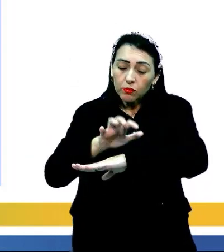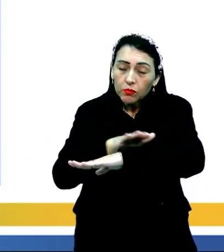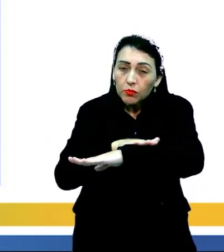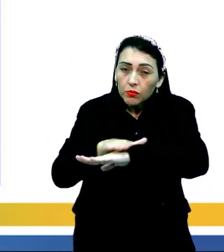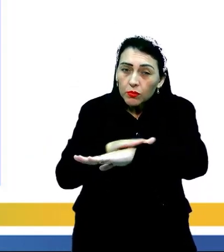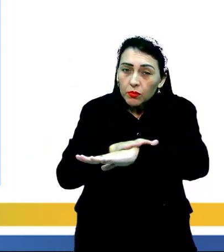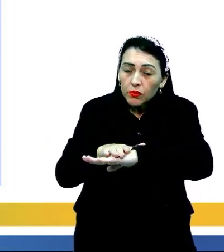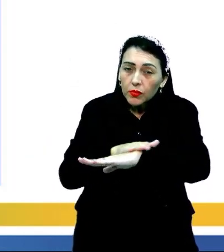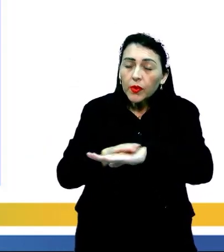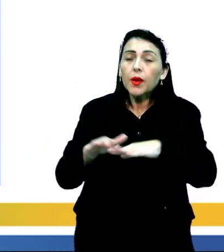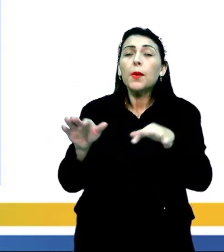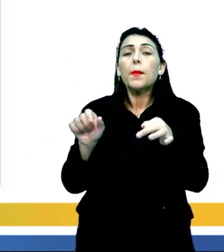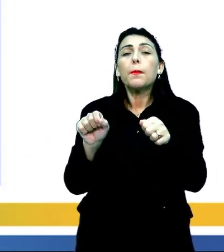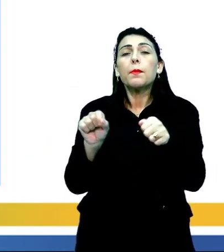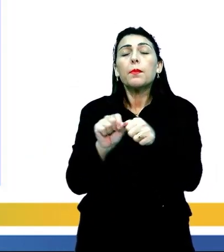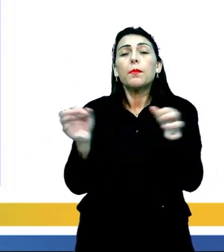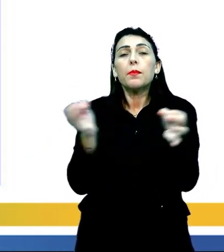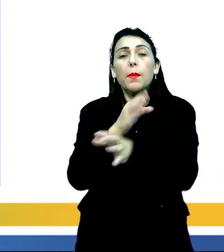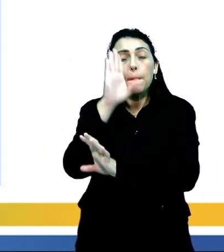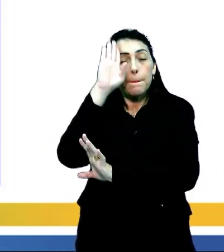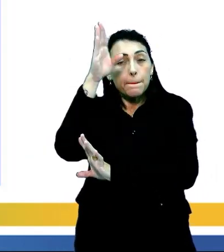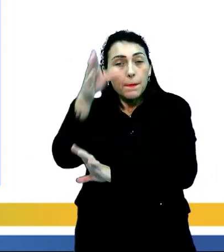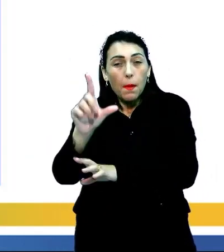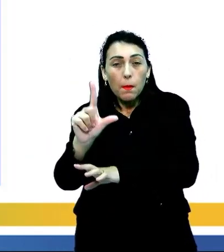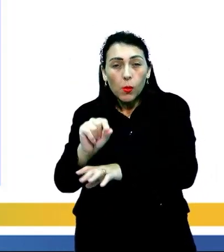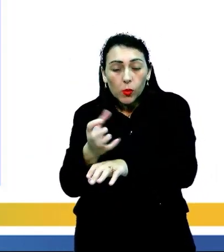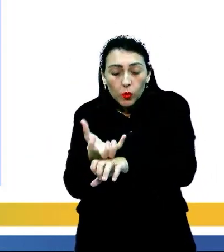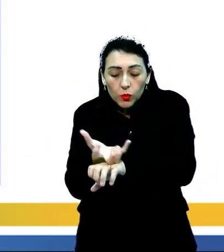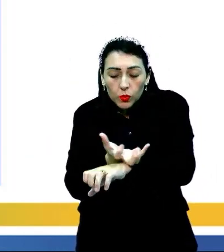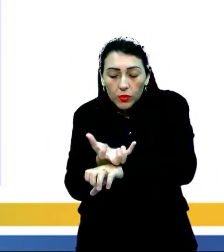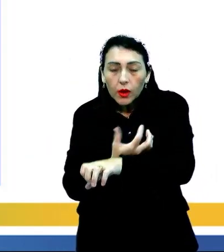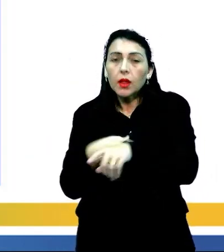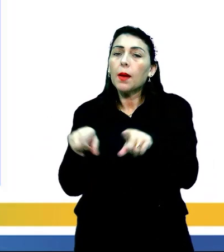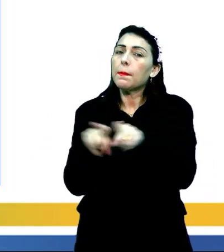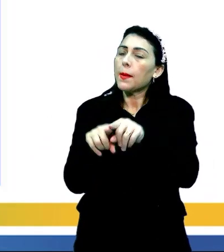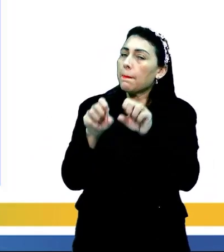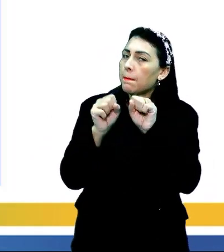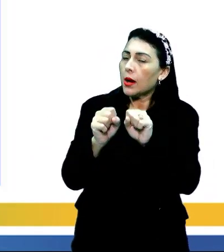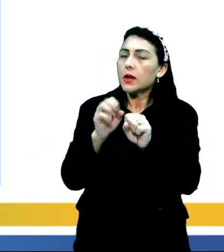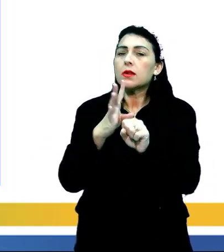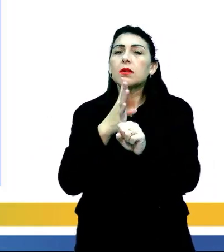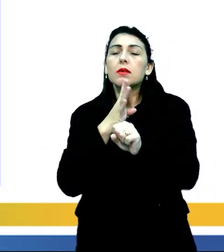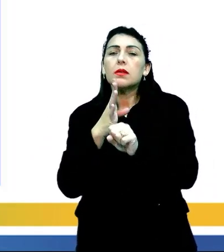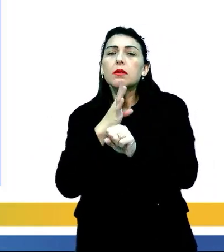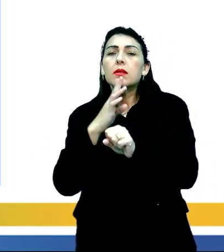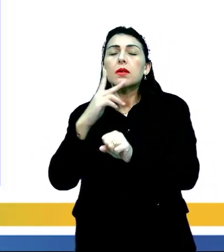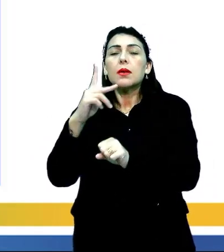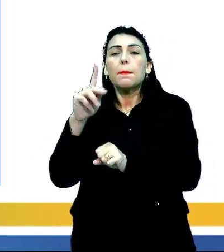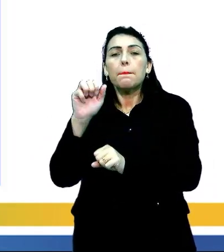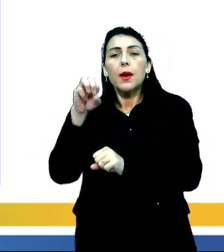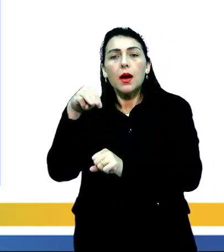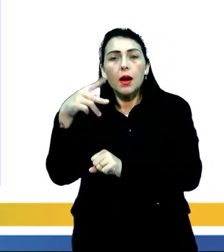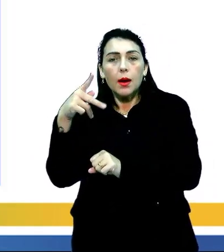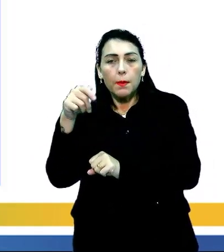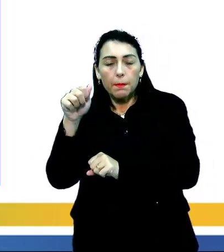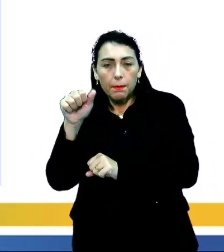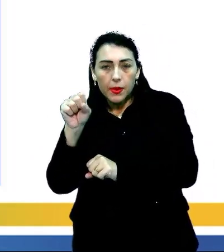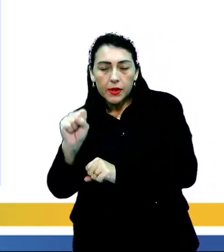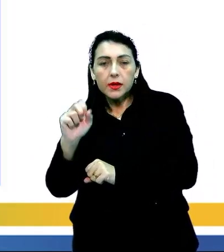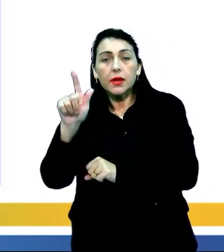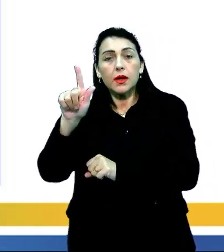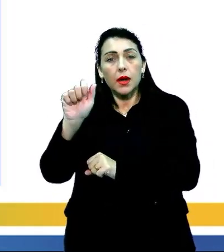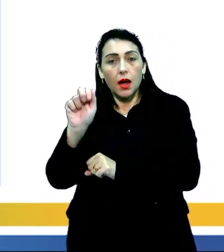formada principalmente por graminhas, que também pode ser conhecida como pampas gaúcho,